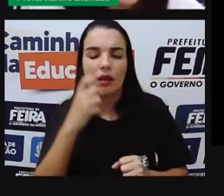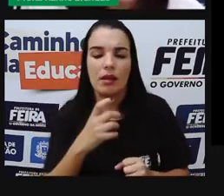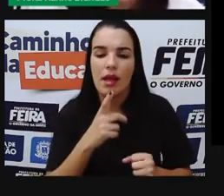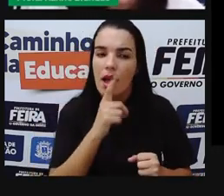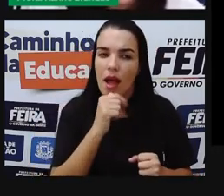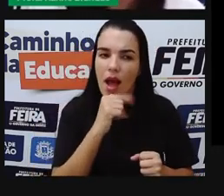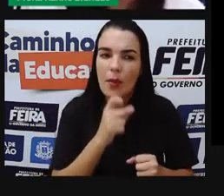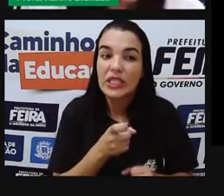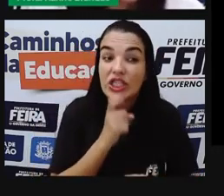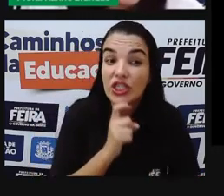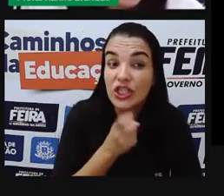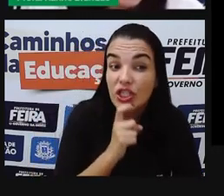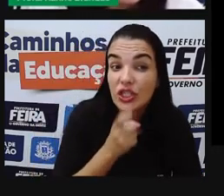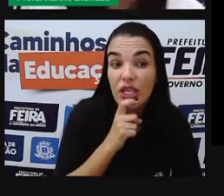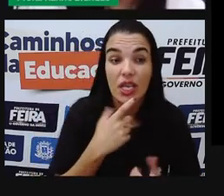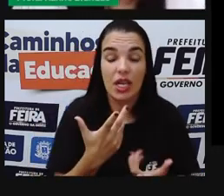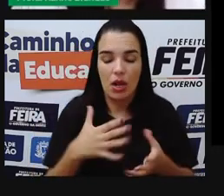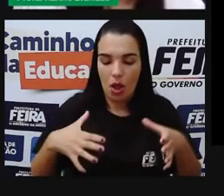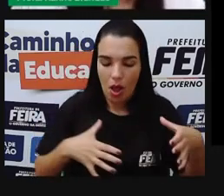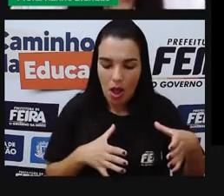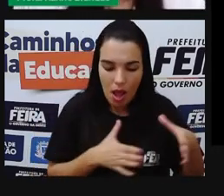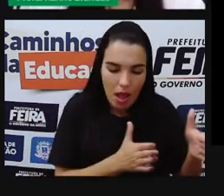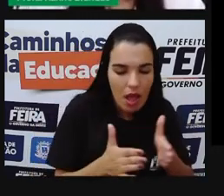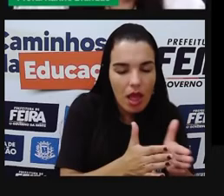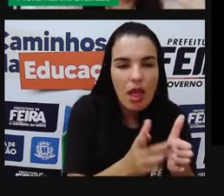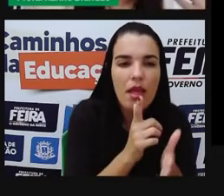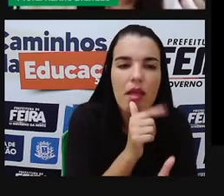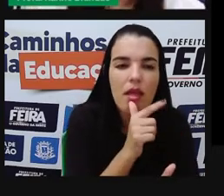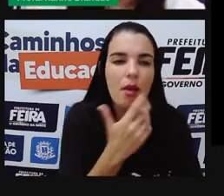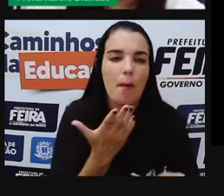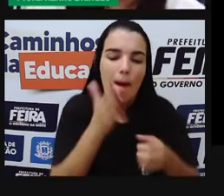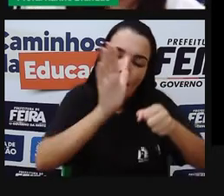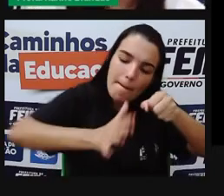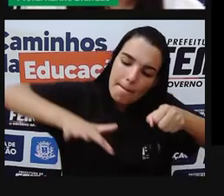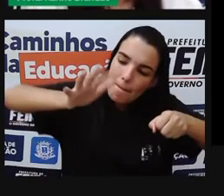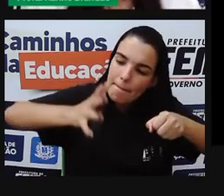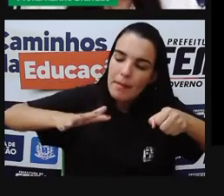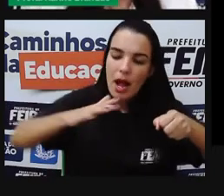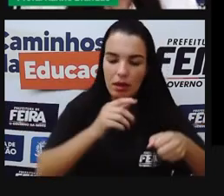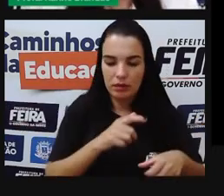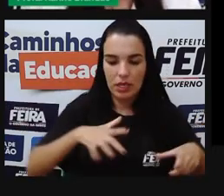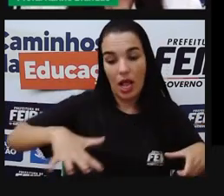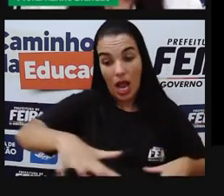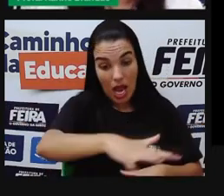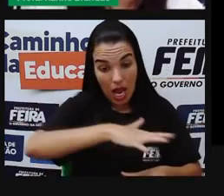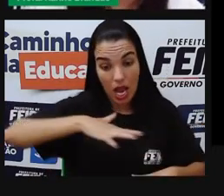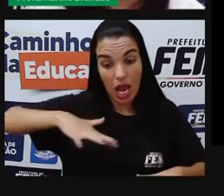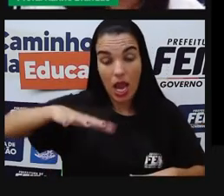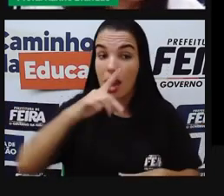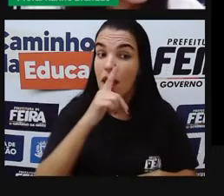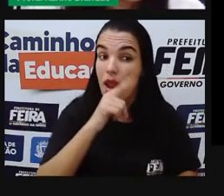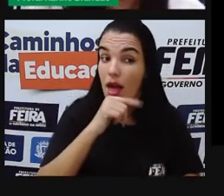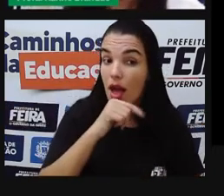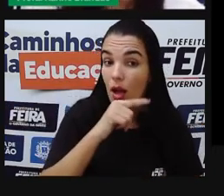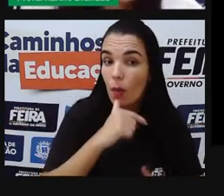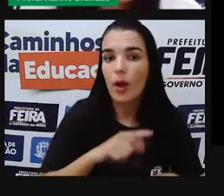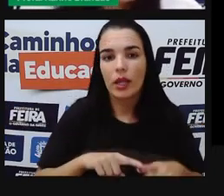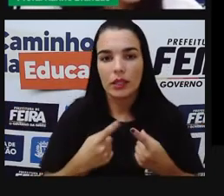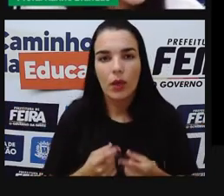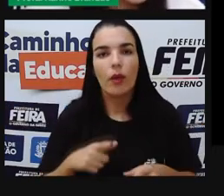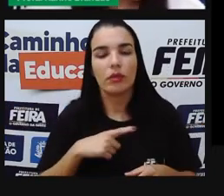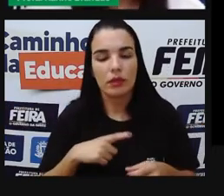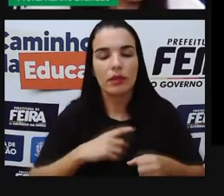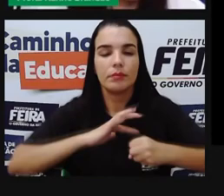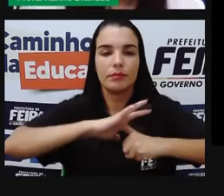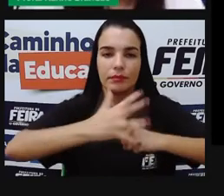córregos, em lagos, lagoas, toda essa porção de água do nosso planeta, a gente vai dizer que é a